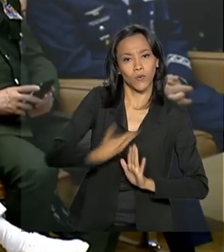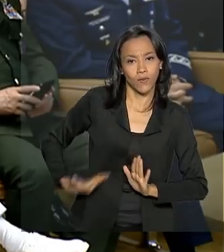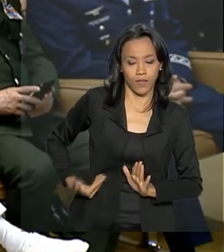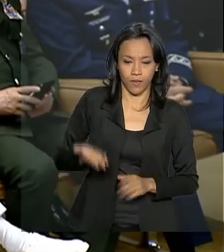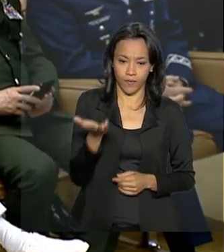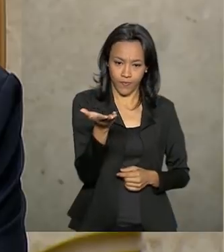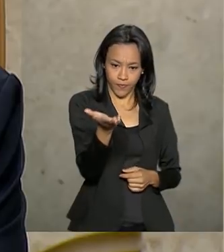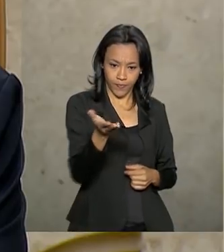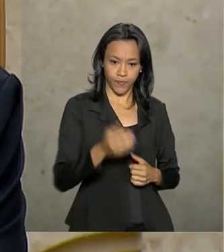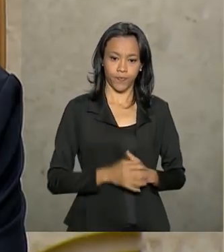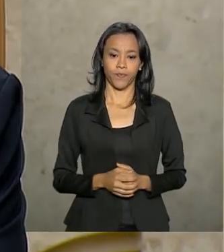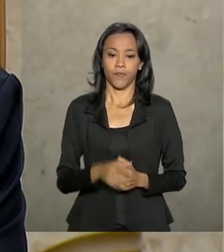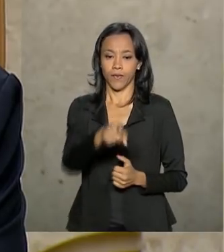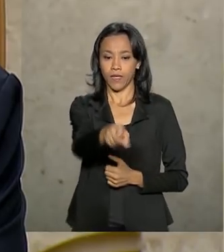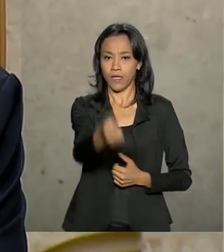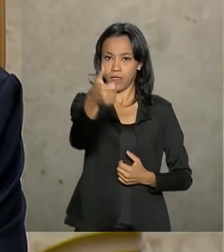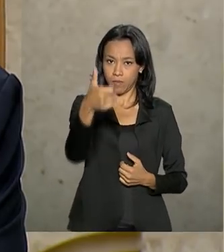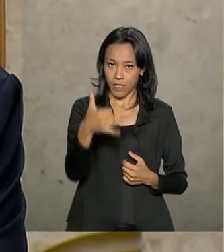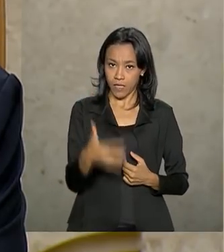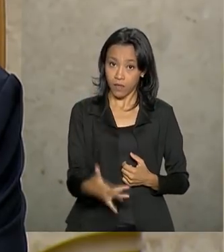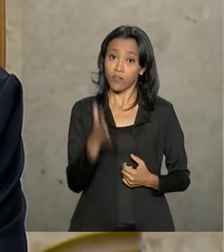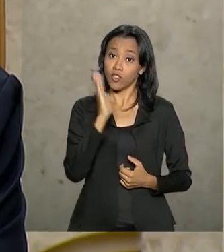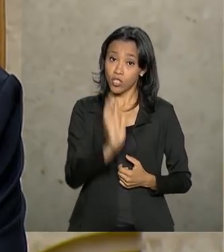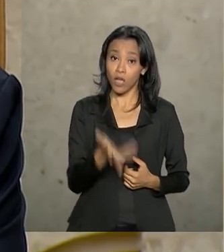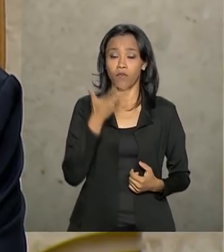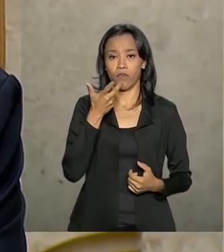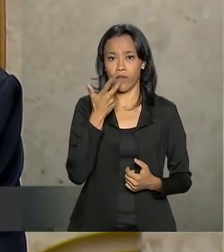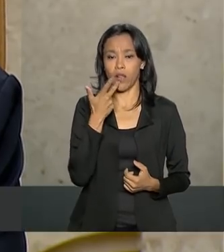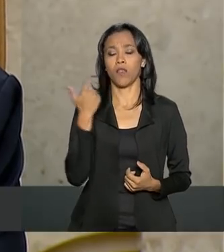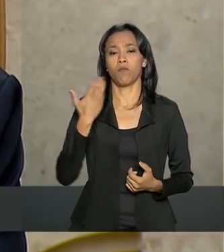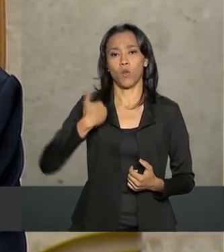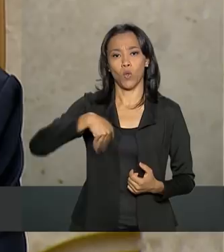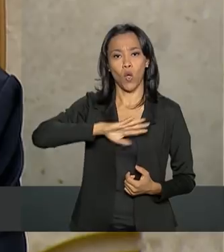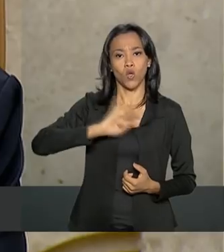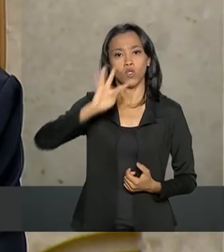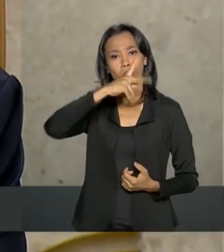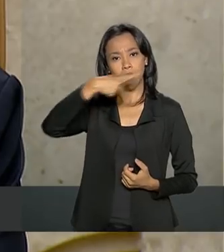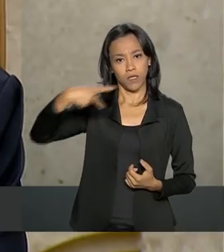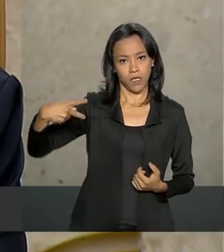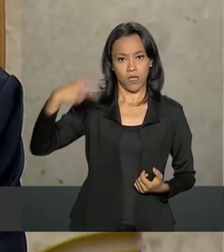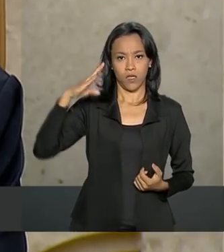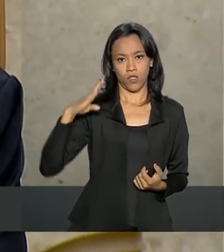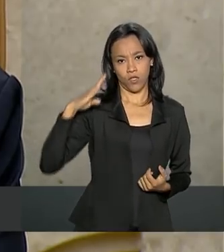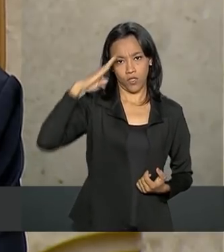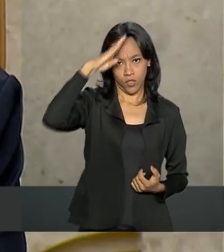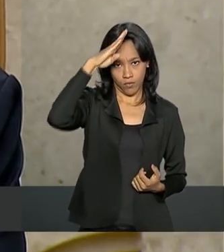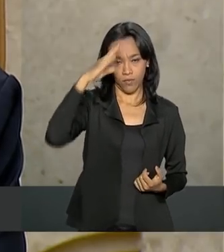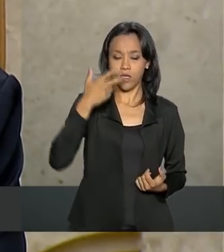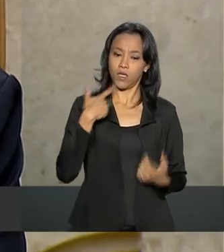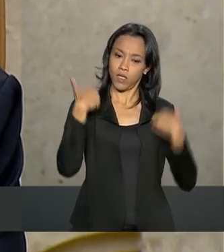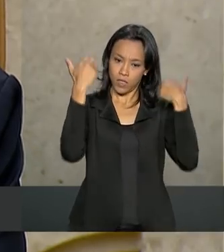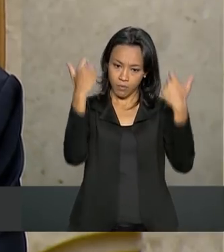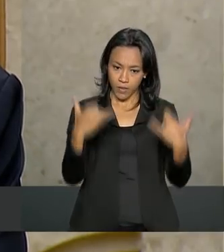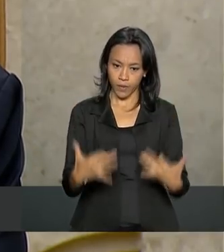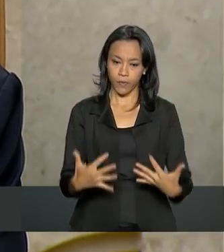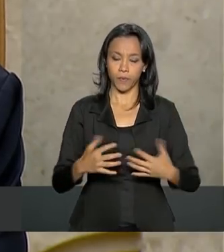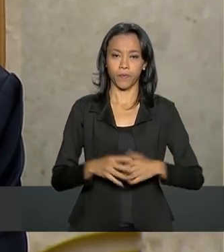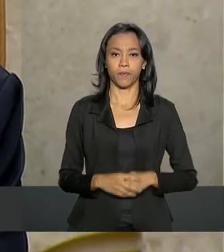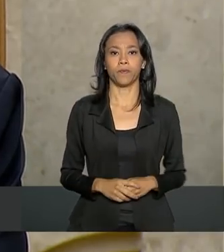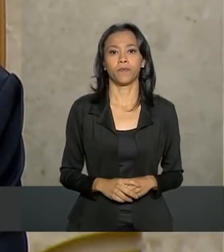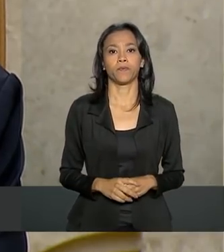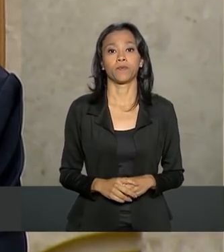Como reiteradamente tem sido destacado pelo nosso presidente Aqui abro aspas e cito o que ele disse